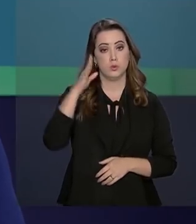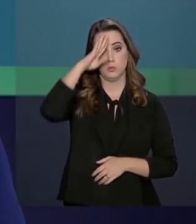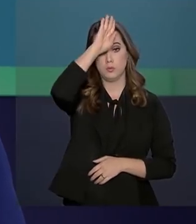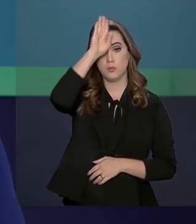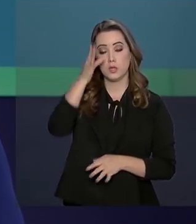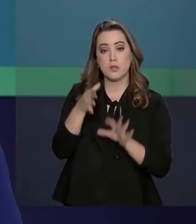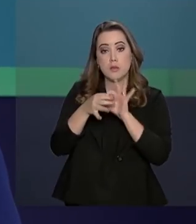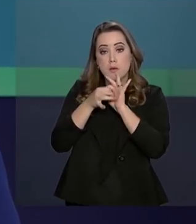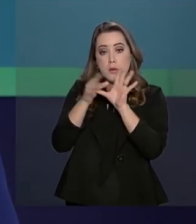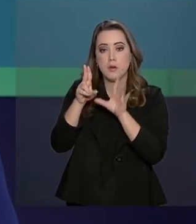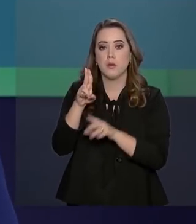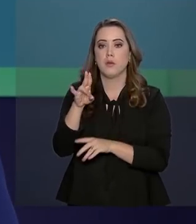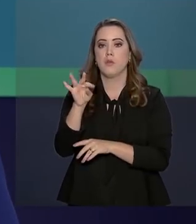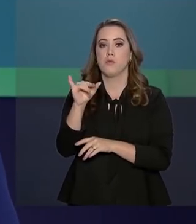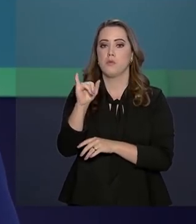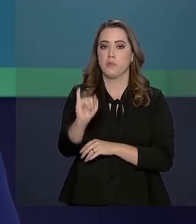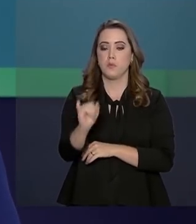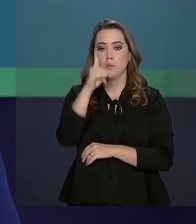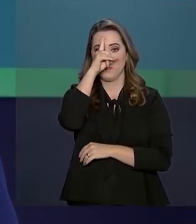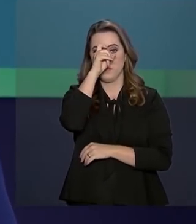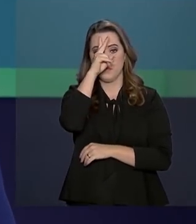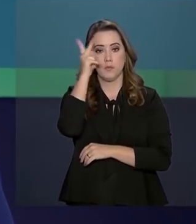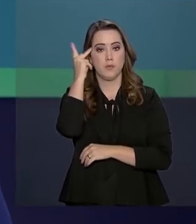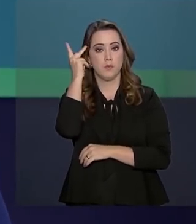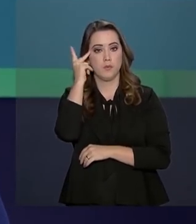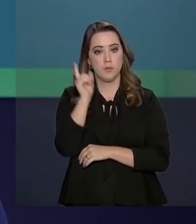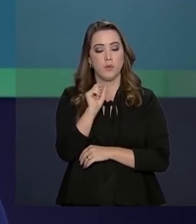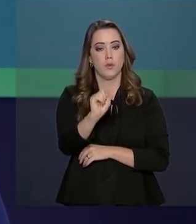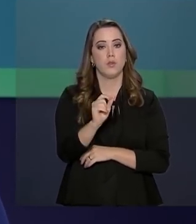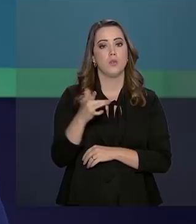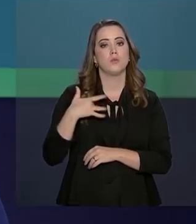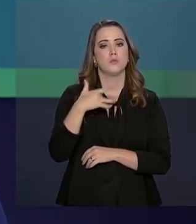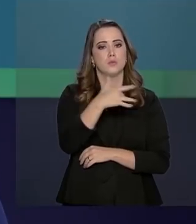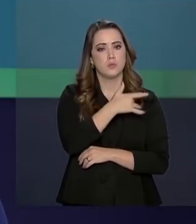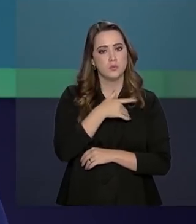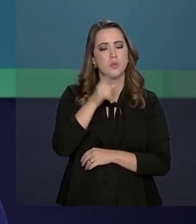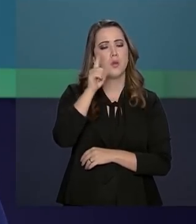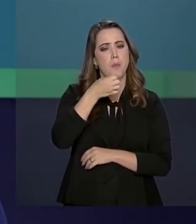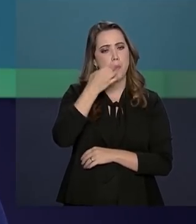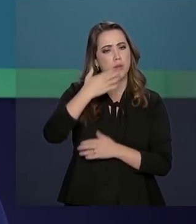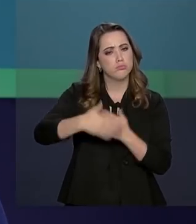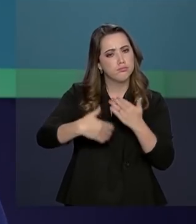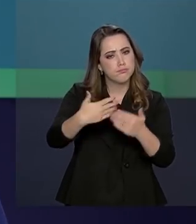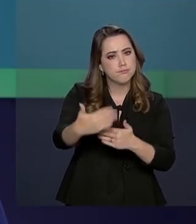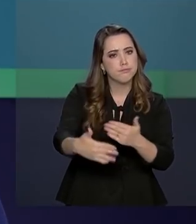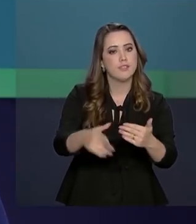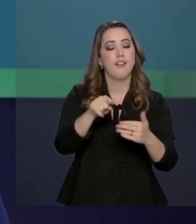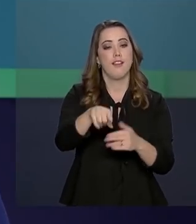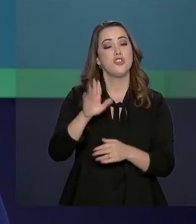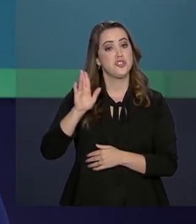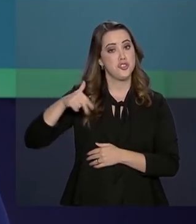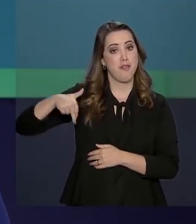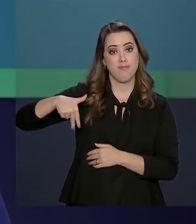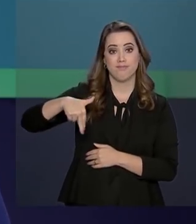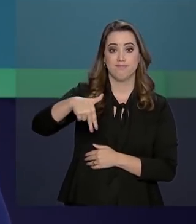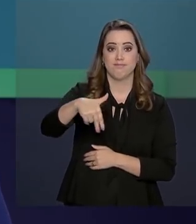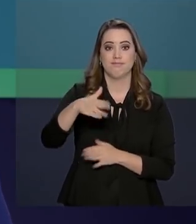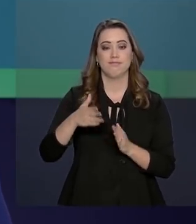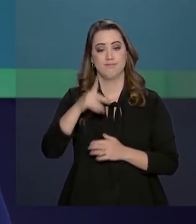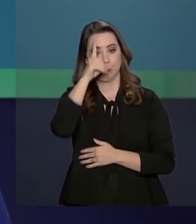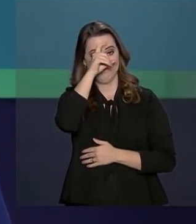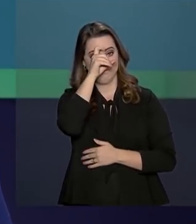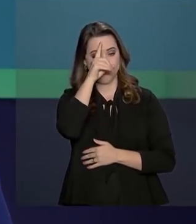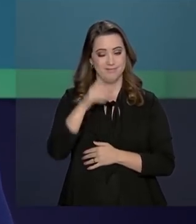Presidente Jair Bolsonaro recebe alta da UTI do Albert Einstein em São Paulo. O quadro de saúde segue boa evolução e ele já caminha pelo